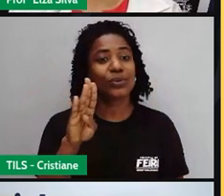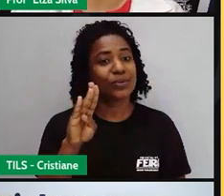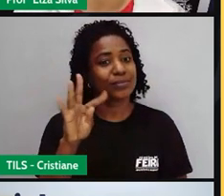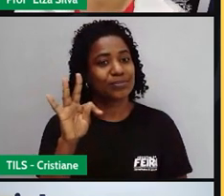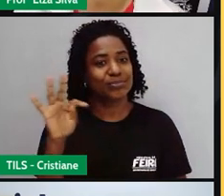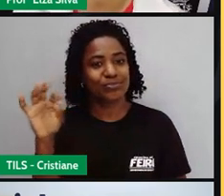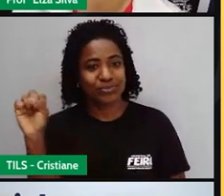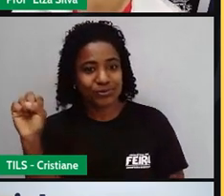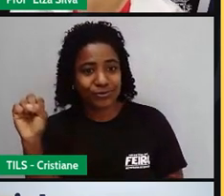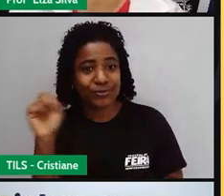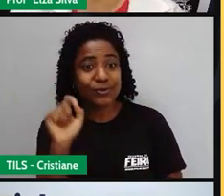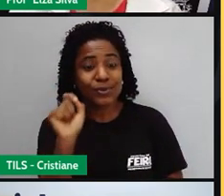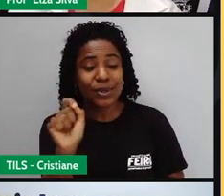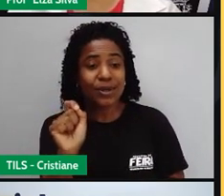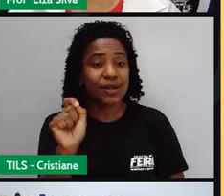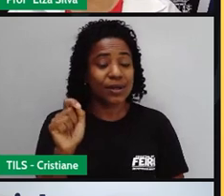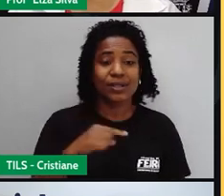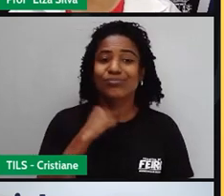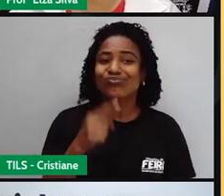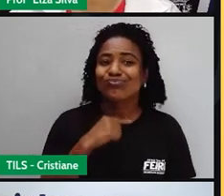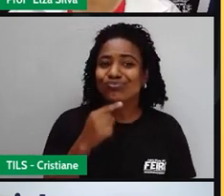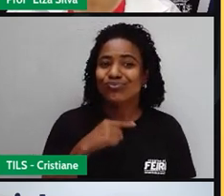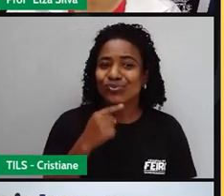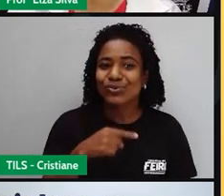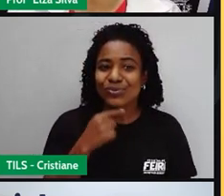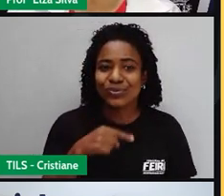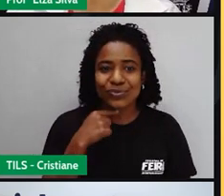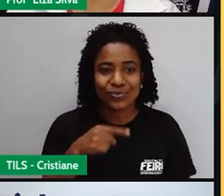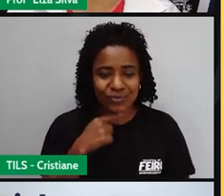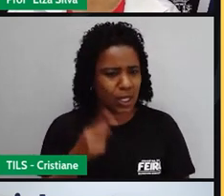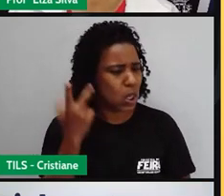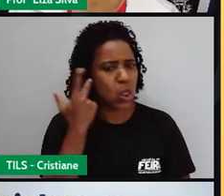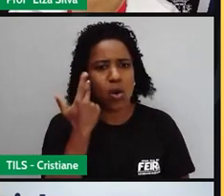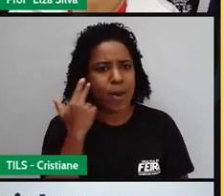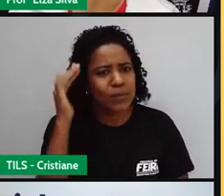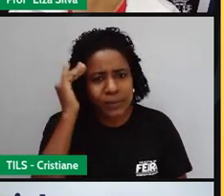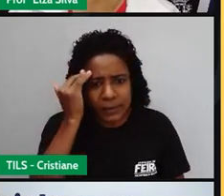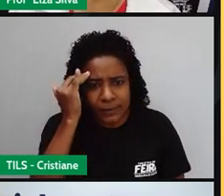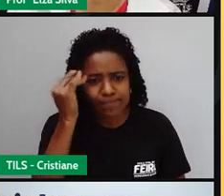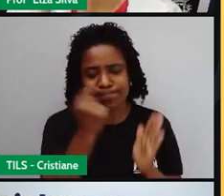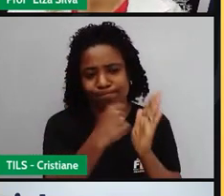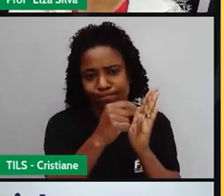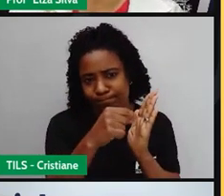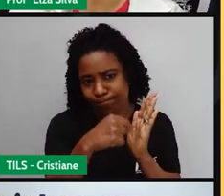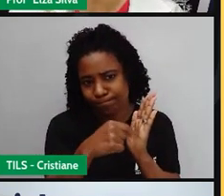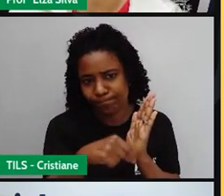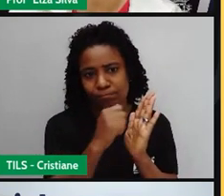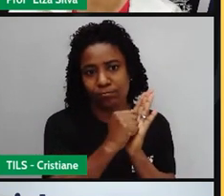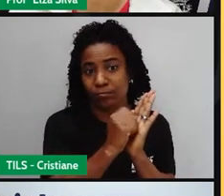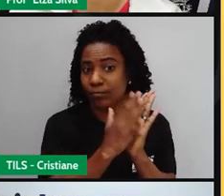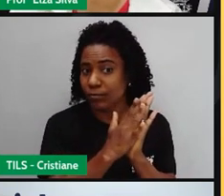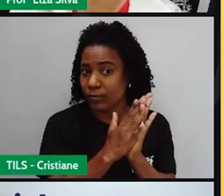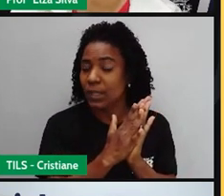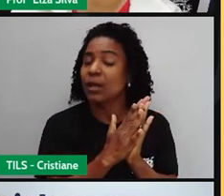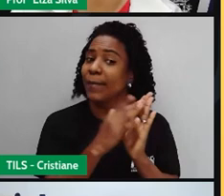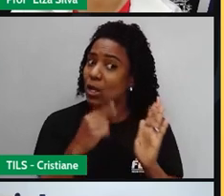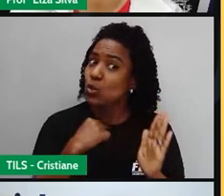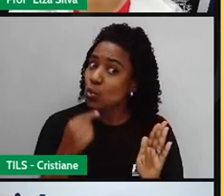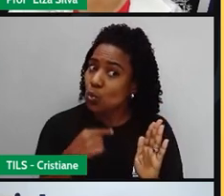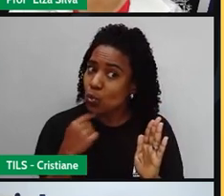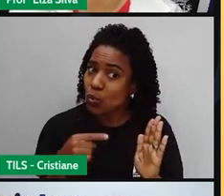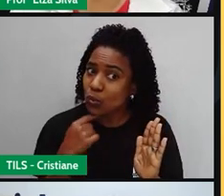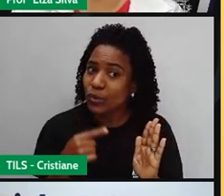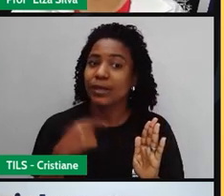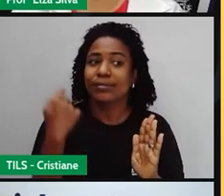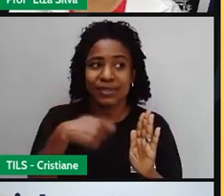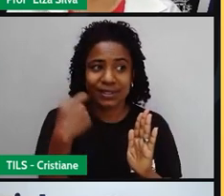porque ter dúvidas no momento de estudar e de aprender é algo natural. Só não deixe de tirá-las